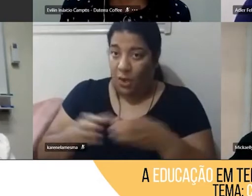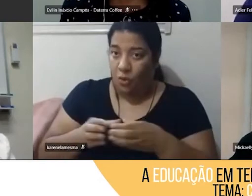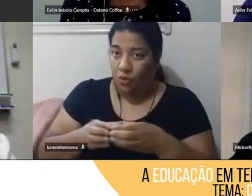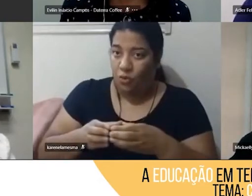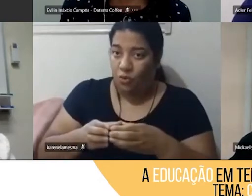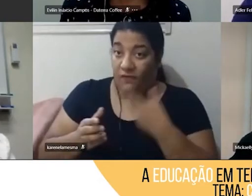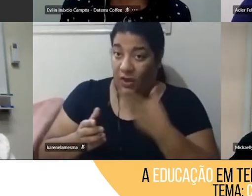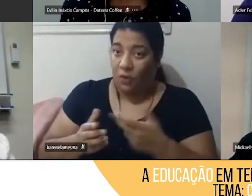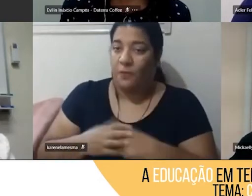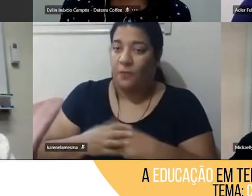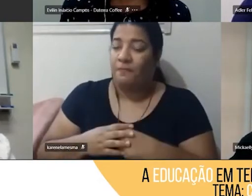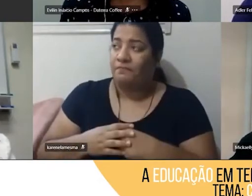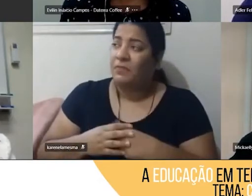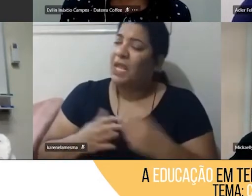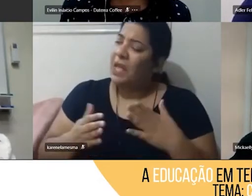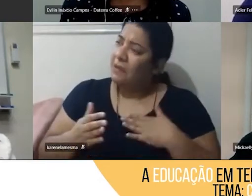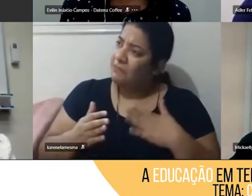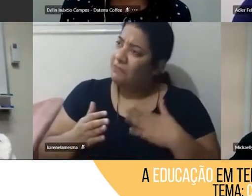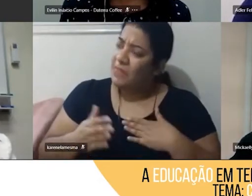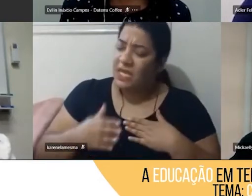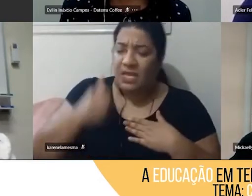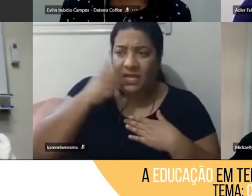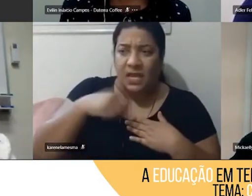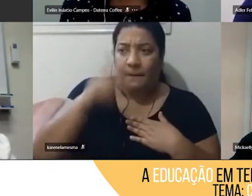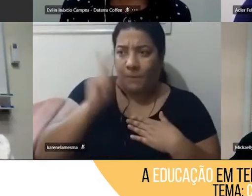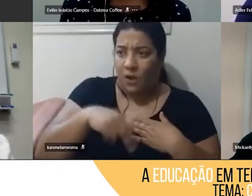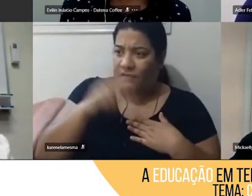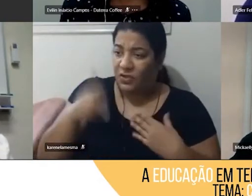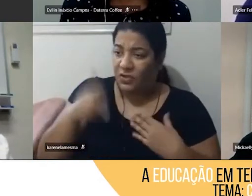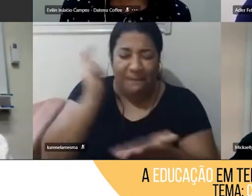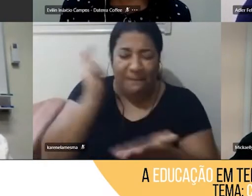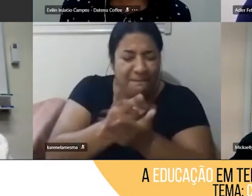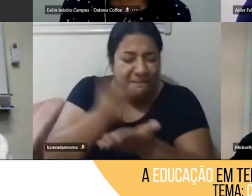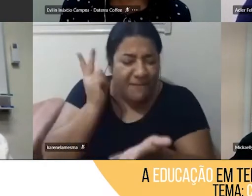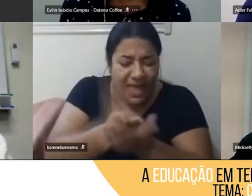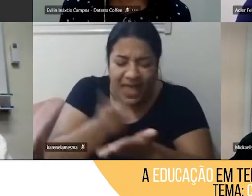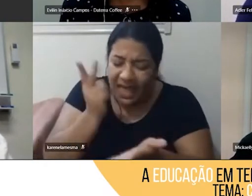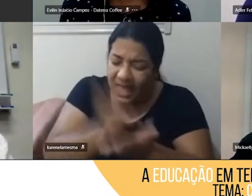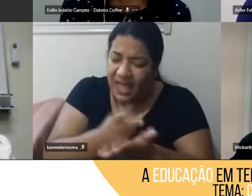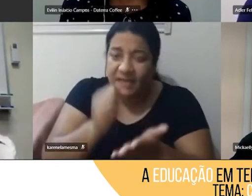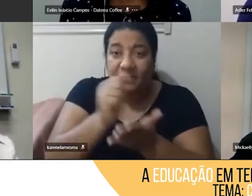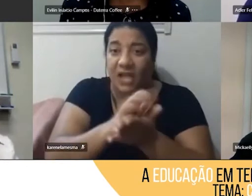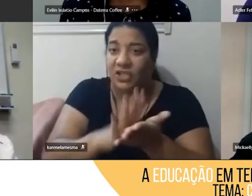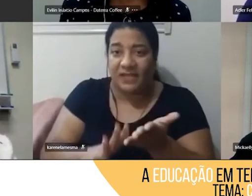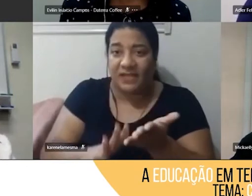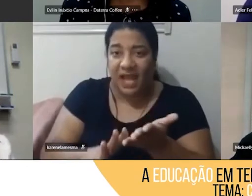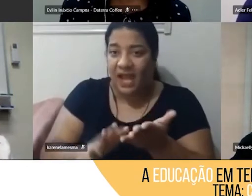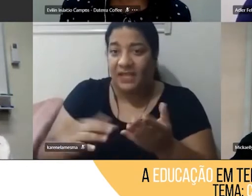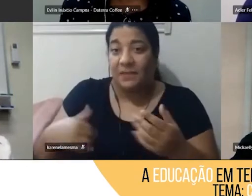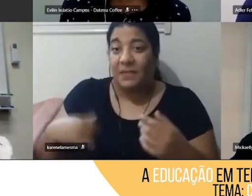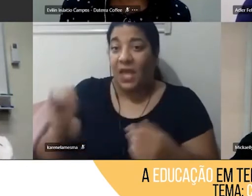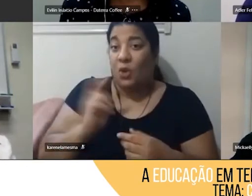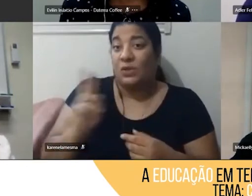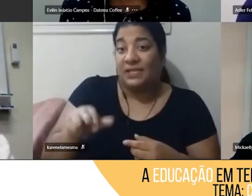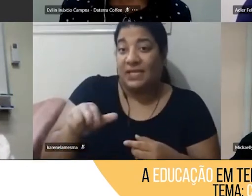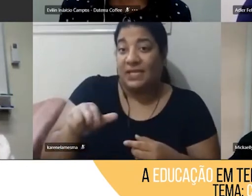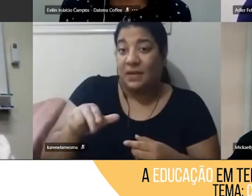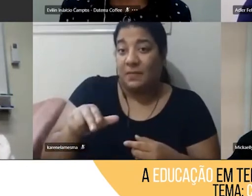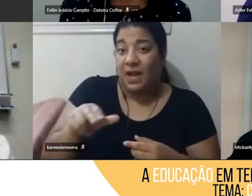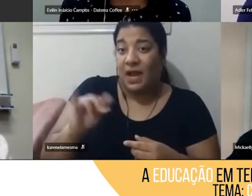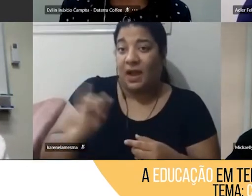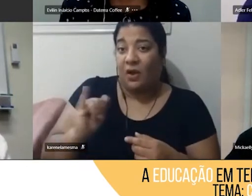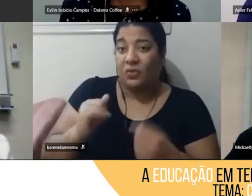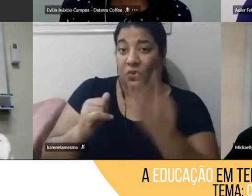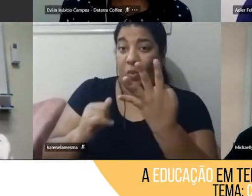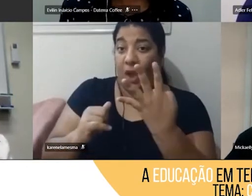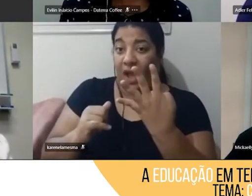passa as atividades há quatro anos é o mesmo exercício, porque ele tem quatro irmãos, ele é o quarto que é aluno dela e é a mesma atividade,